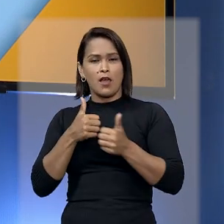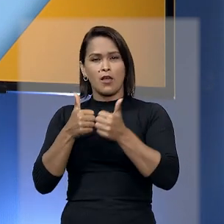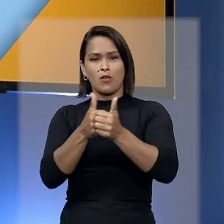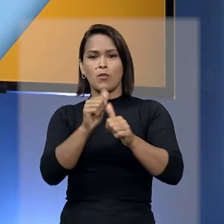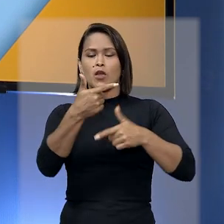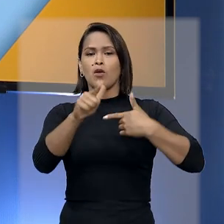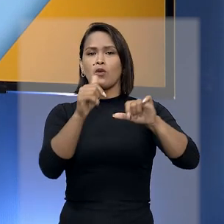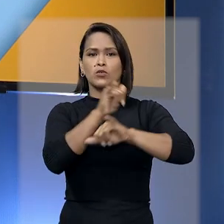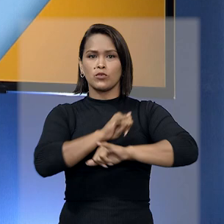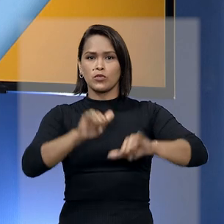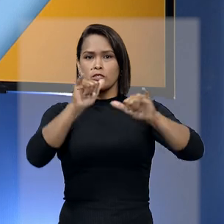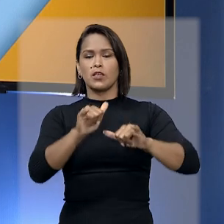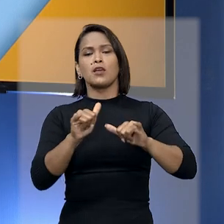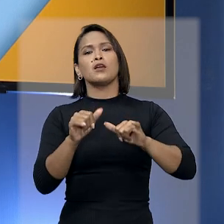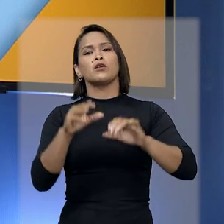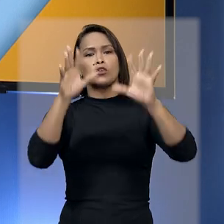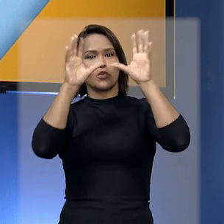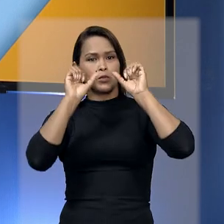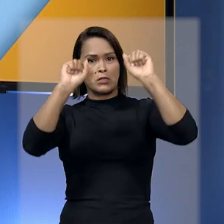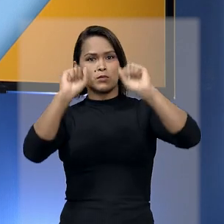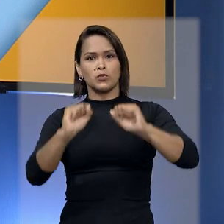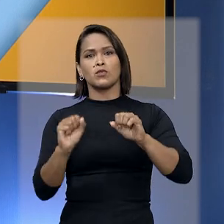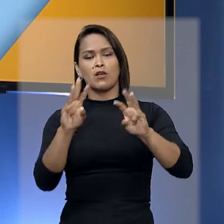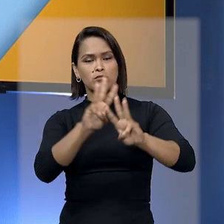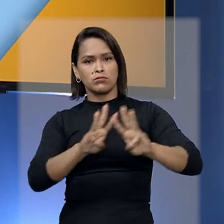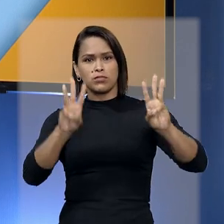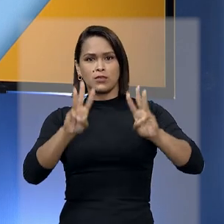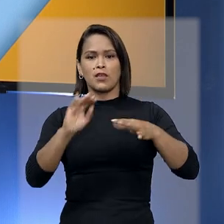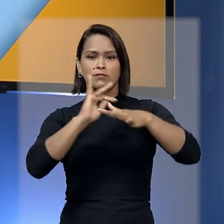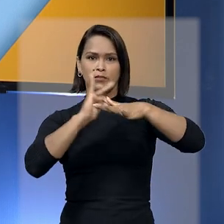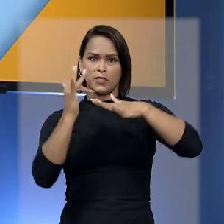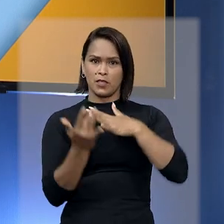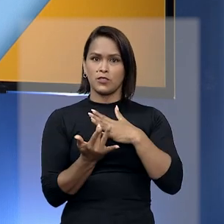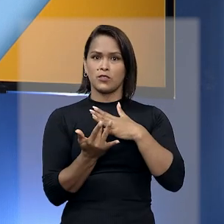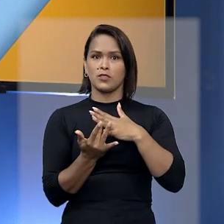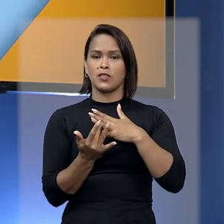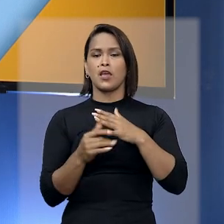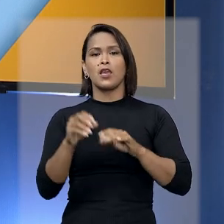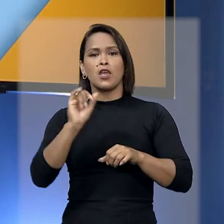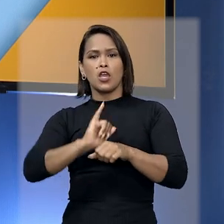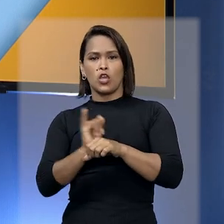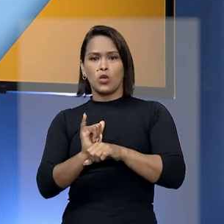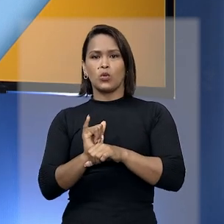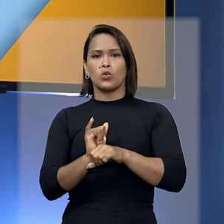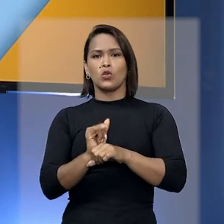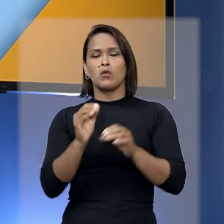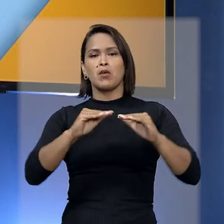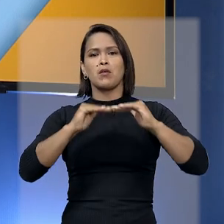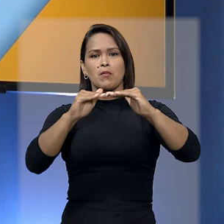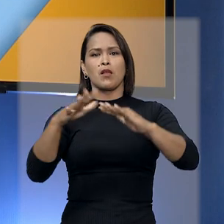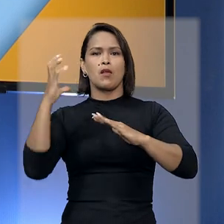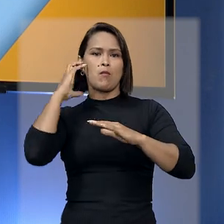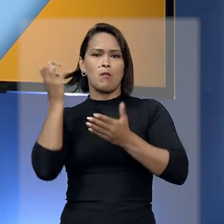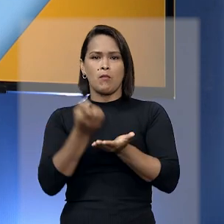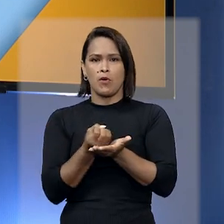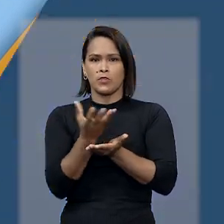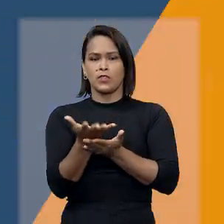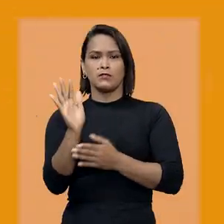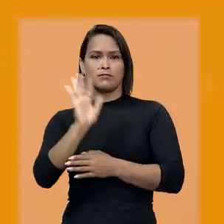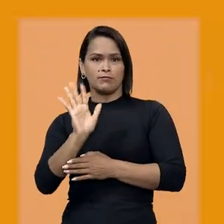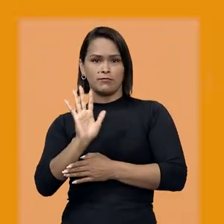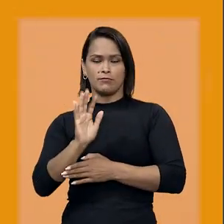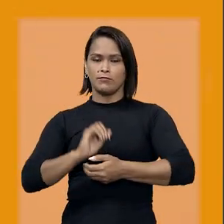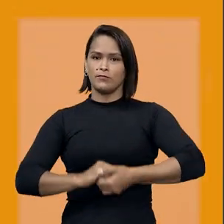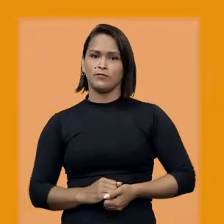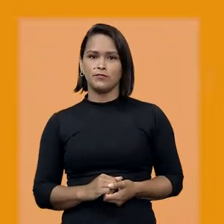outras notícias do Tribunal no site oficial, redes sociais, YouTube e plataformas de podcast. Tchau, tchau.